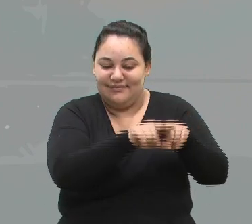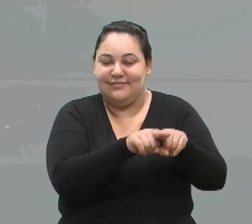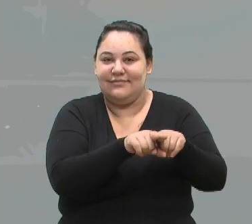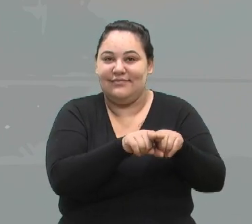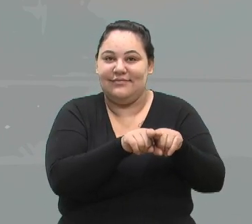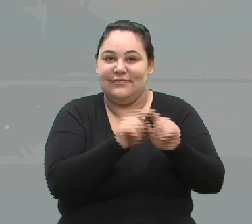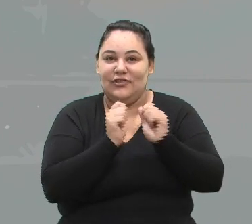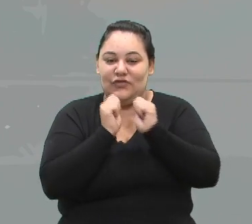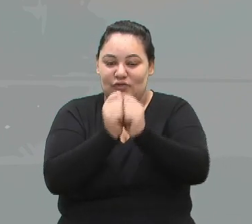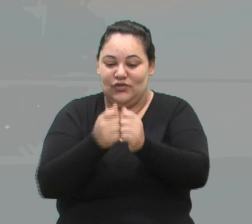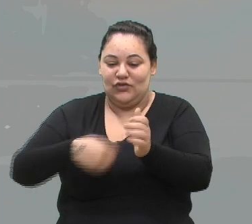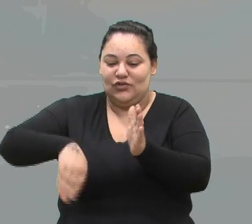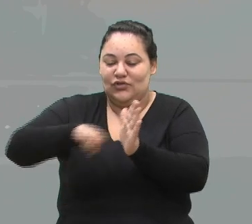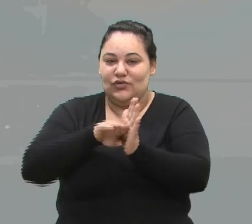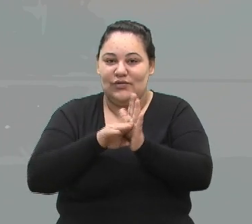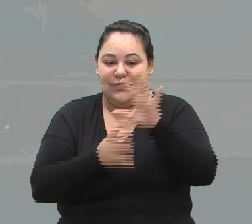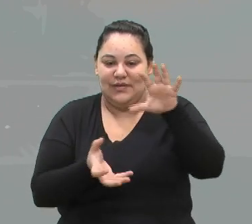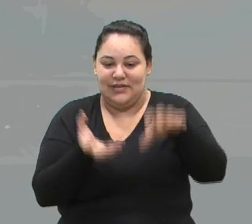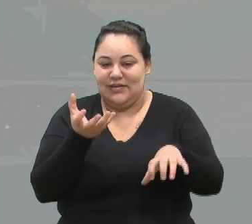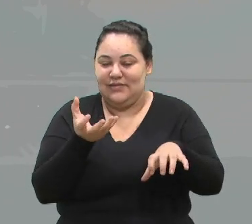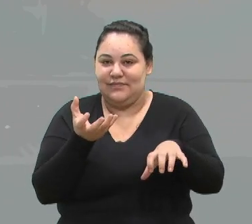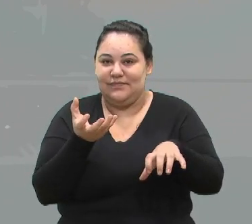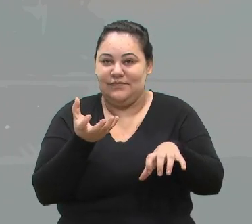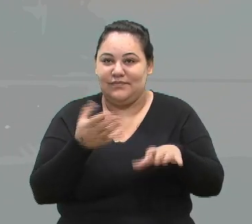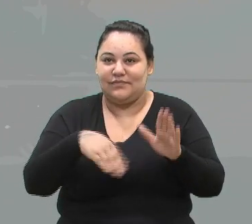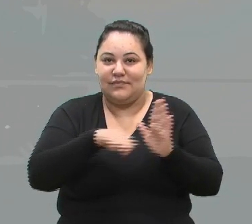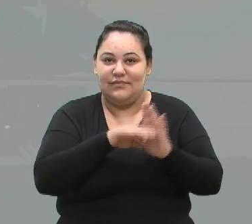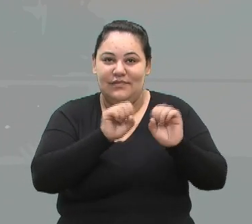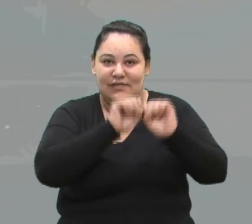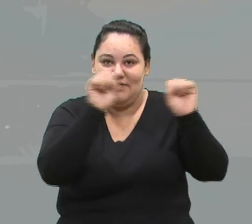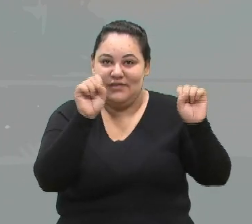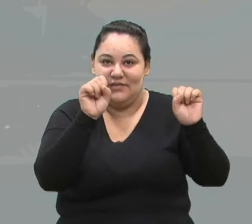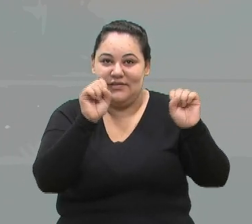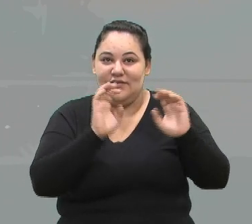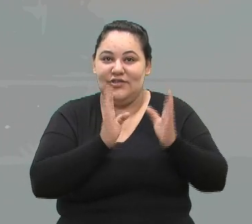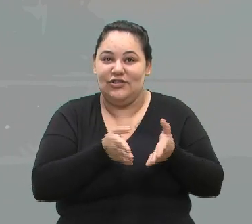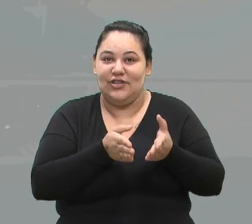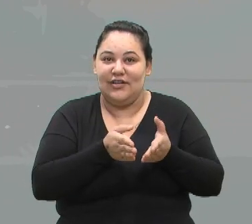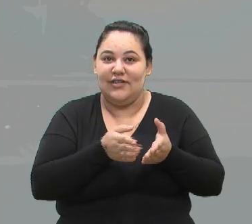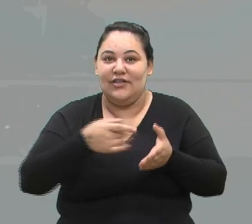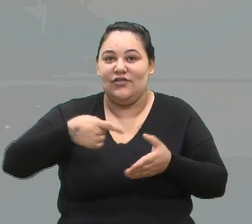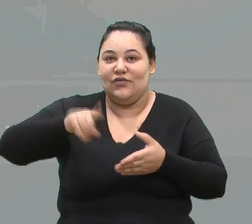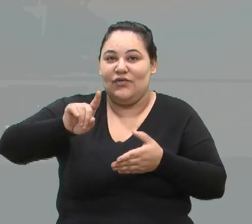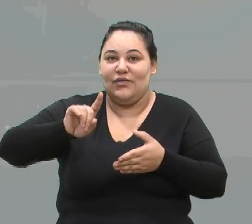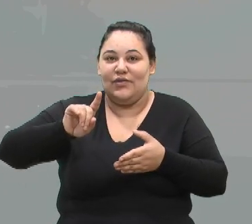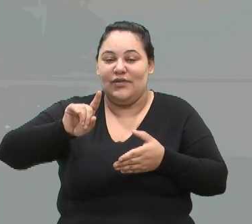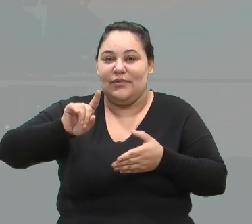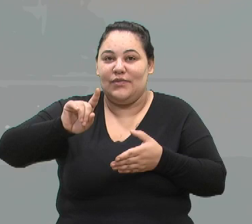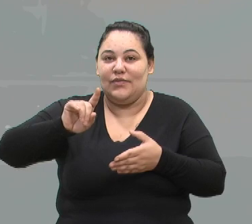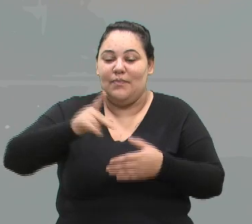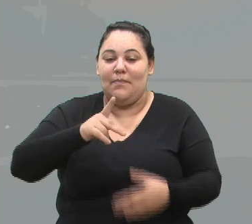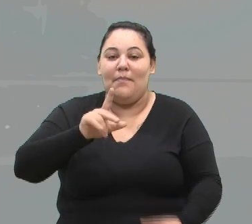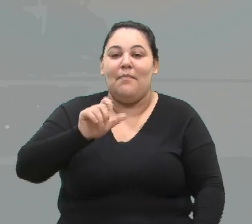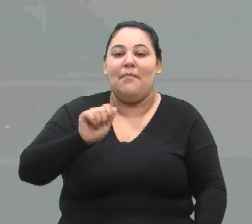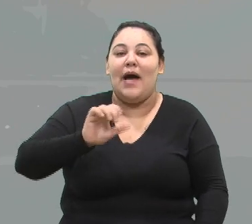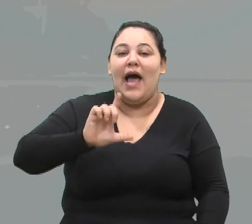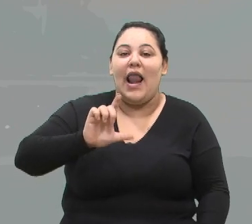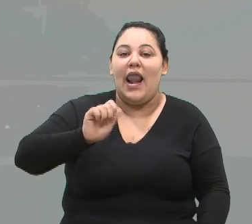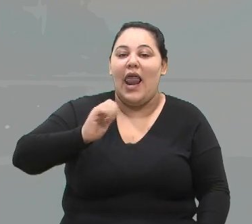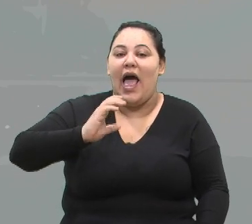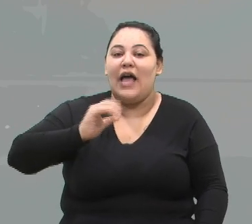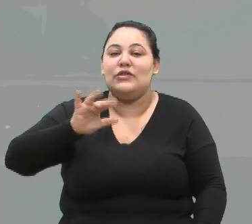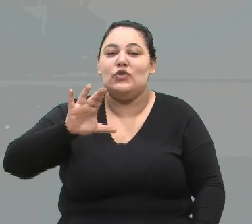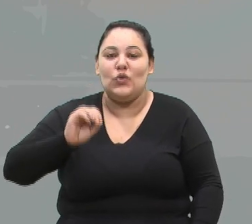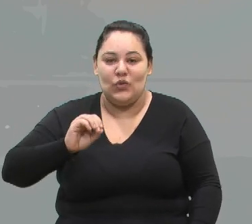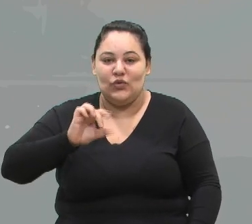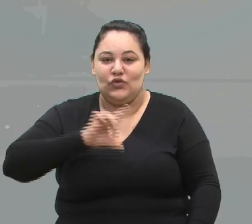cedo, já fomos para o Palácio do Planalto, onde tinha a apresentação